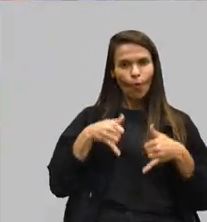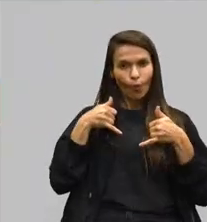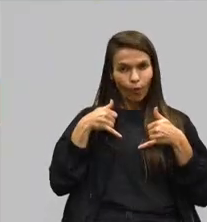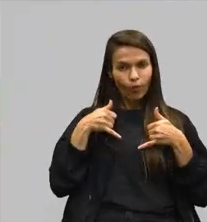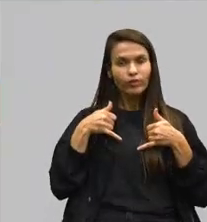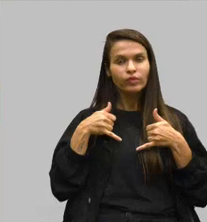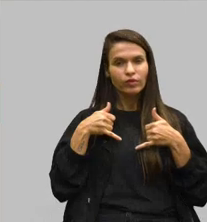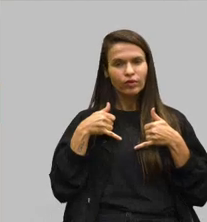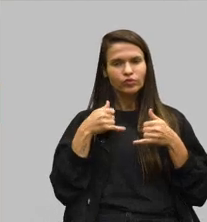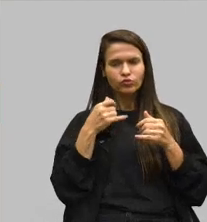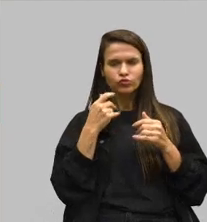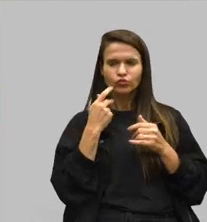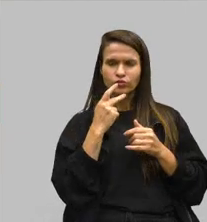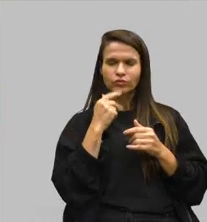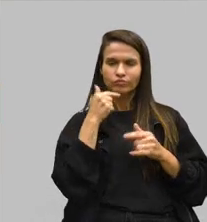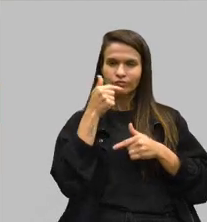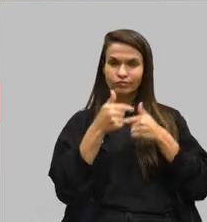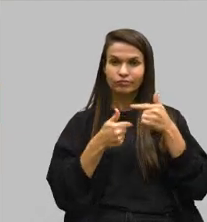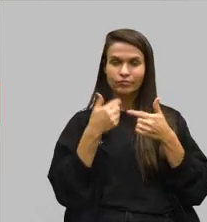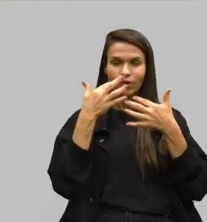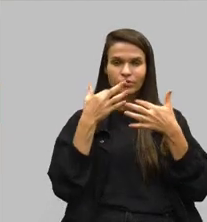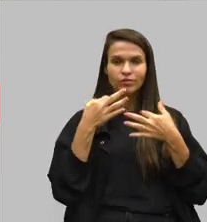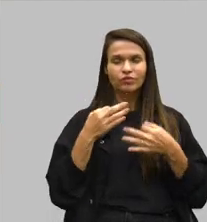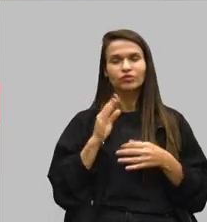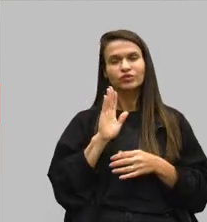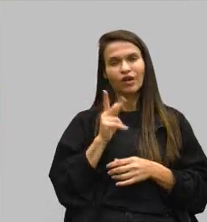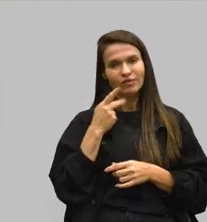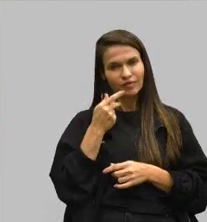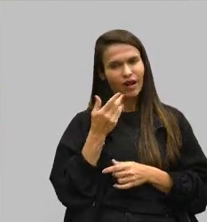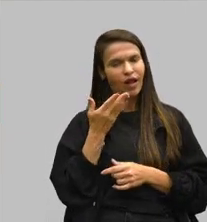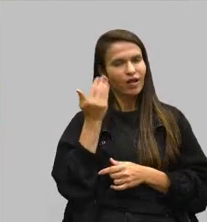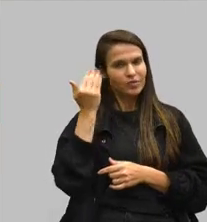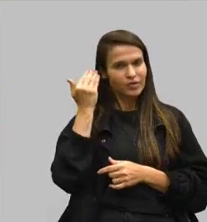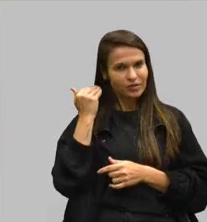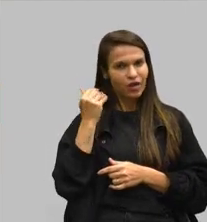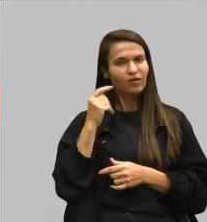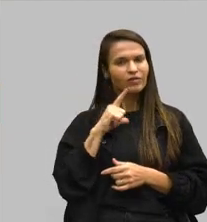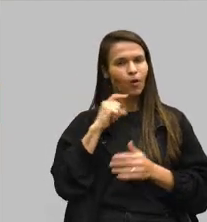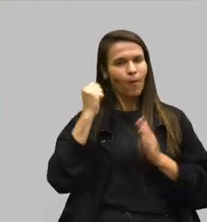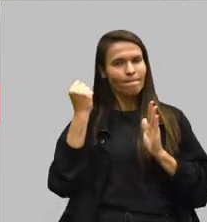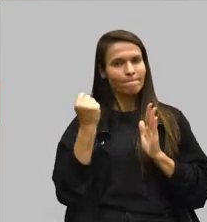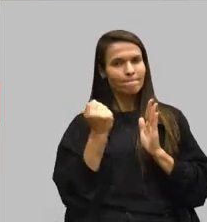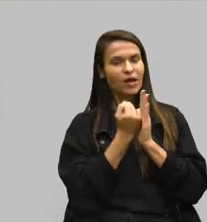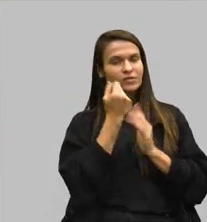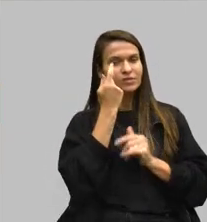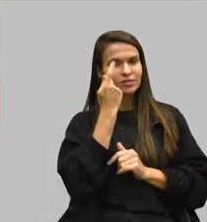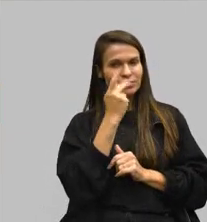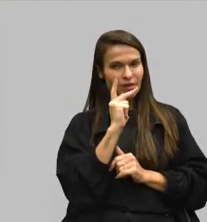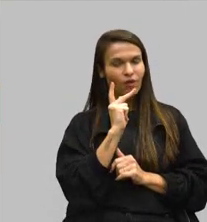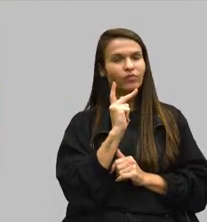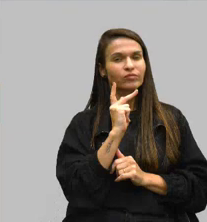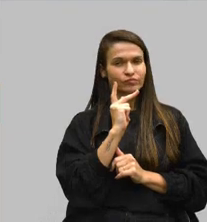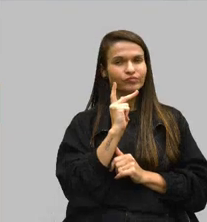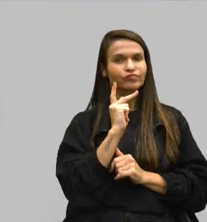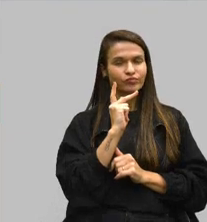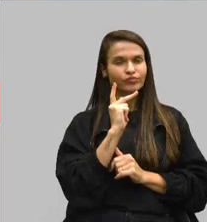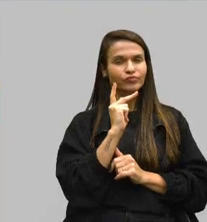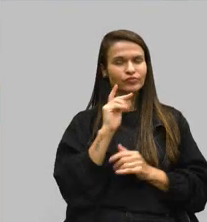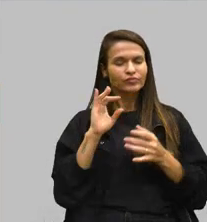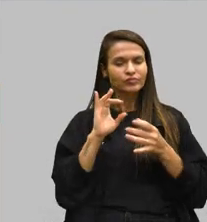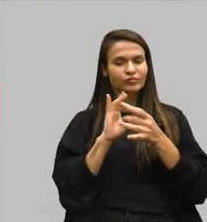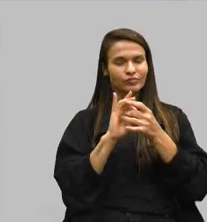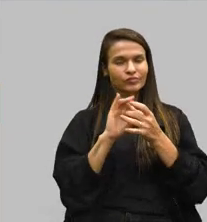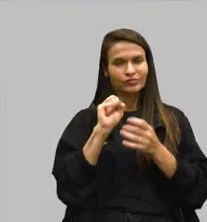da sua atuação, que eu tenho certeza, como eu já te falei outras vezes, nós vamos ter um legado seu à frente da CEDES e eu não tenho